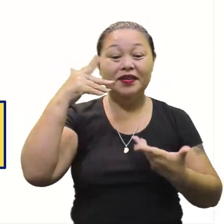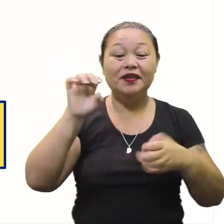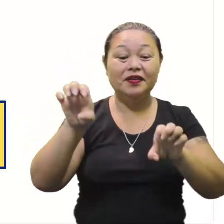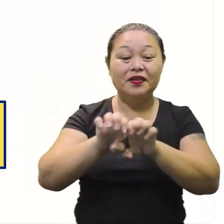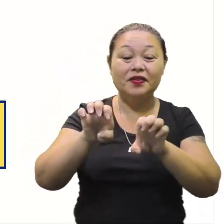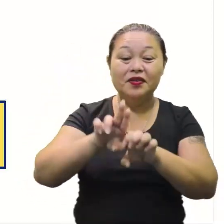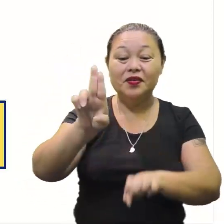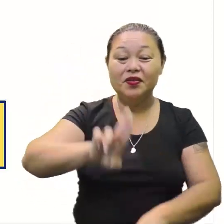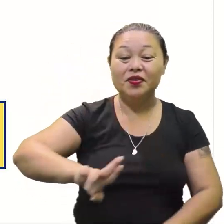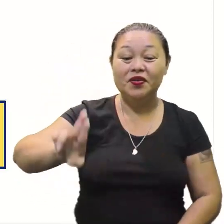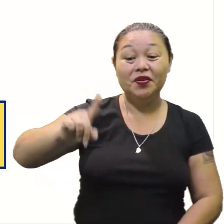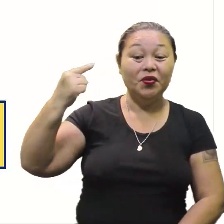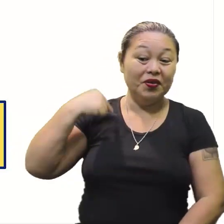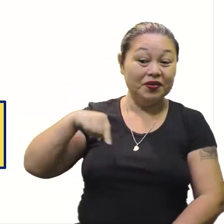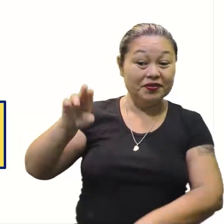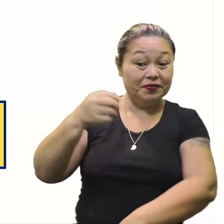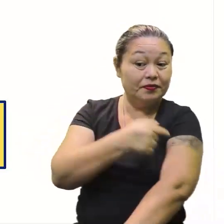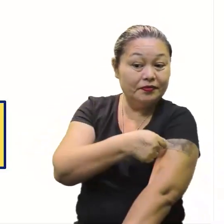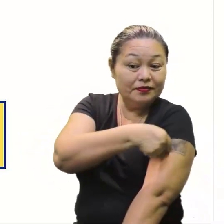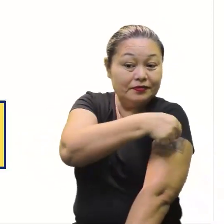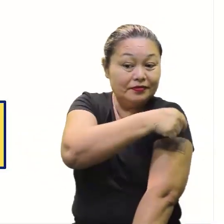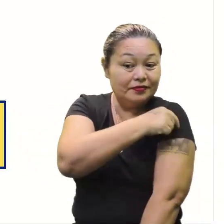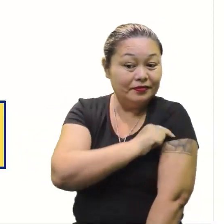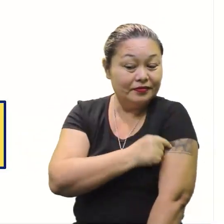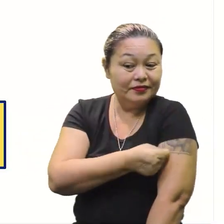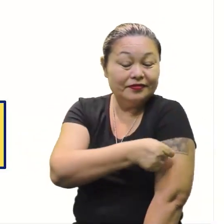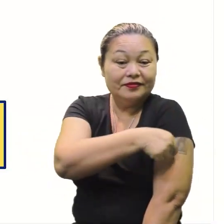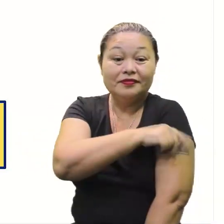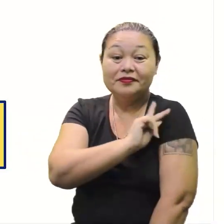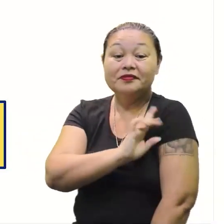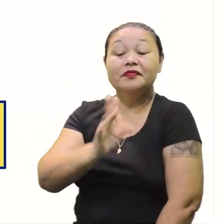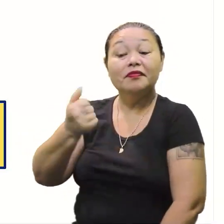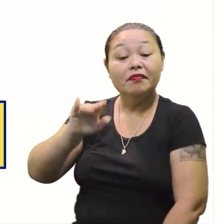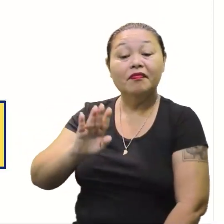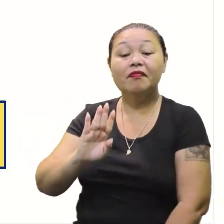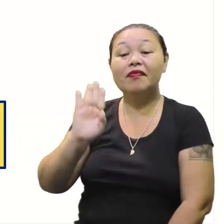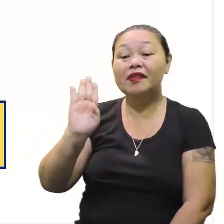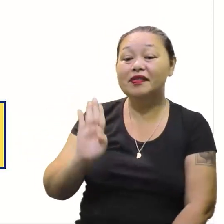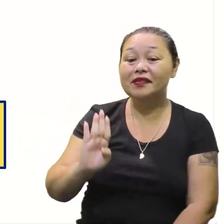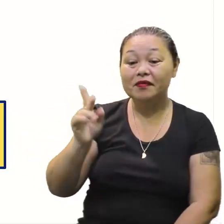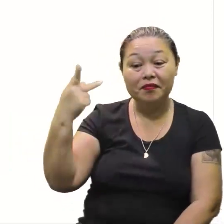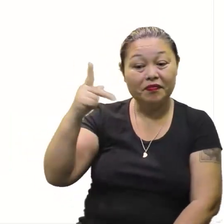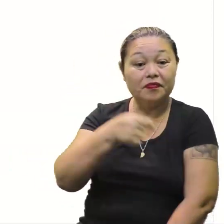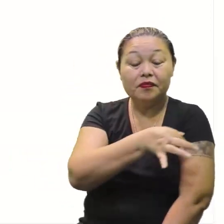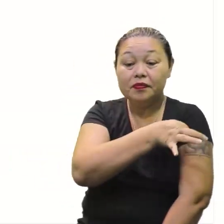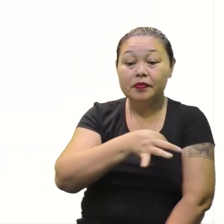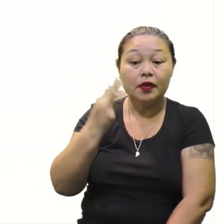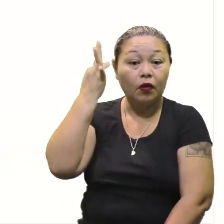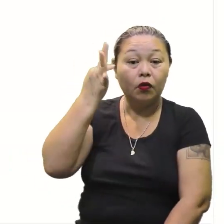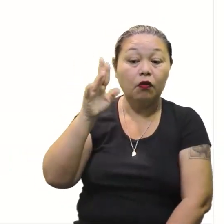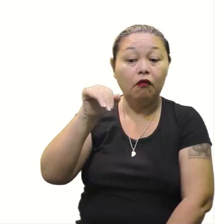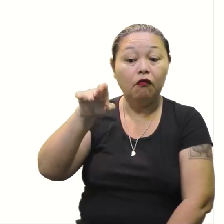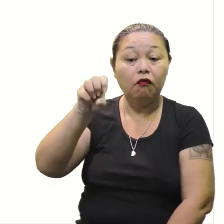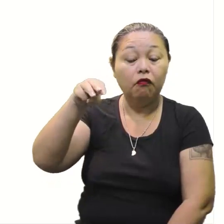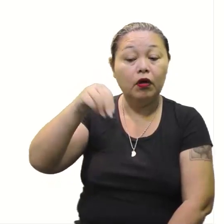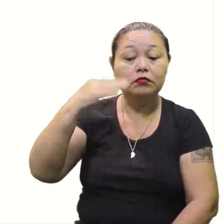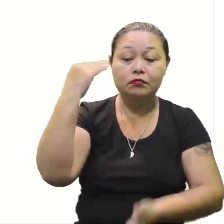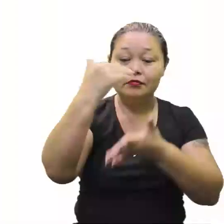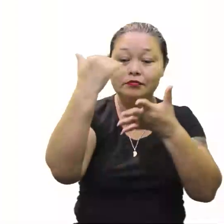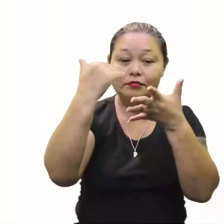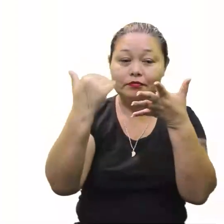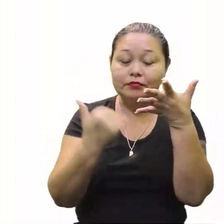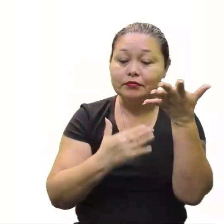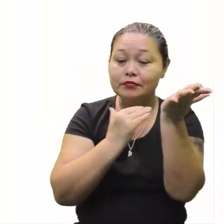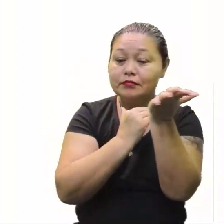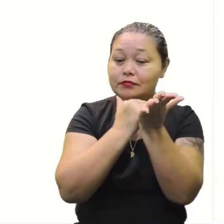do segundo grau usando essa tatuagem? Ou melhor, usando essa equação, né? Essa fórmula. Bora ver, então, no passo a passo.